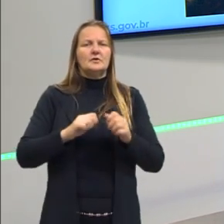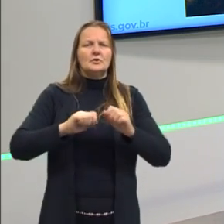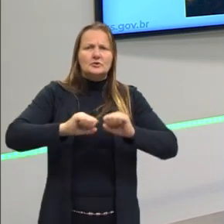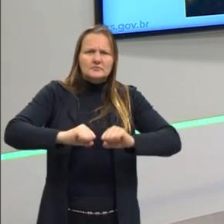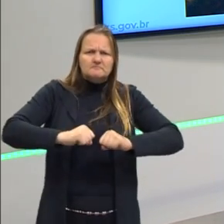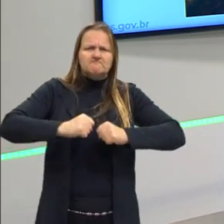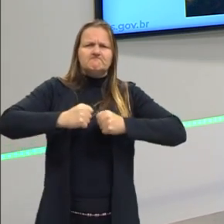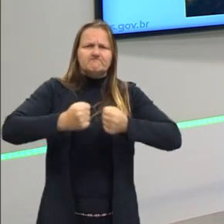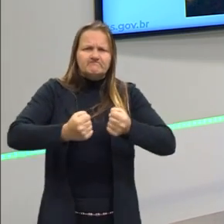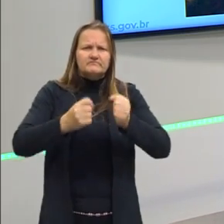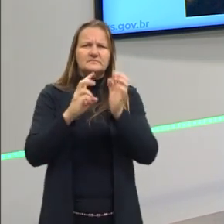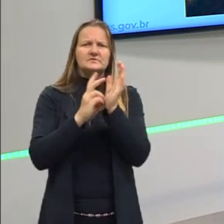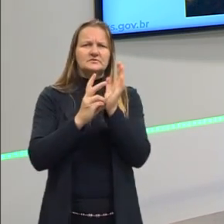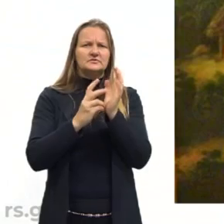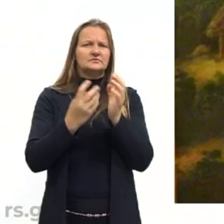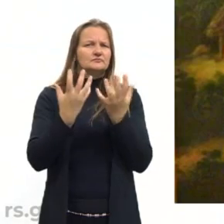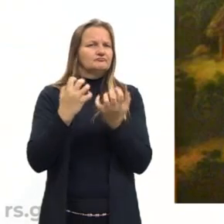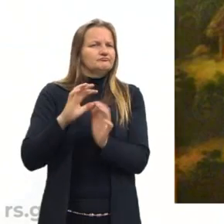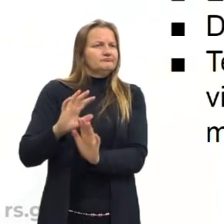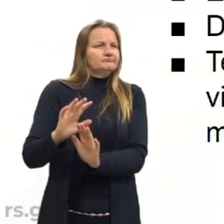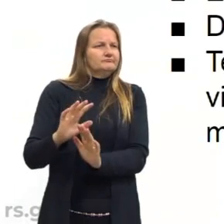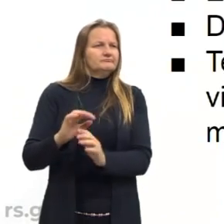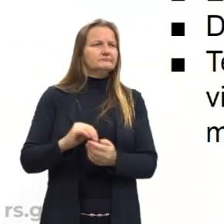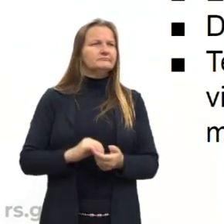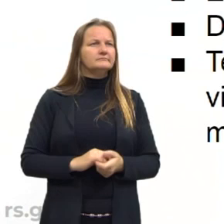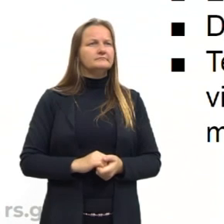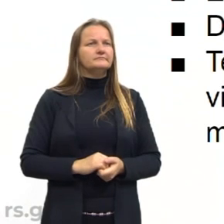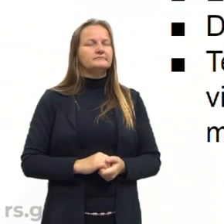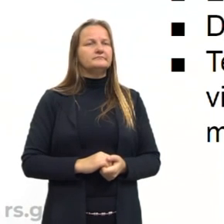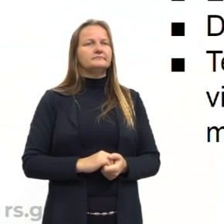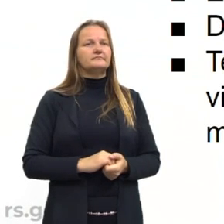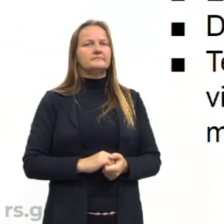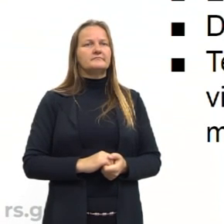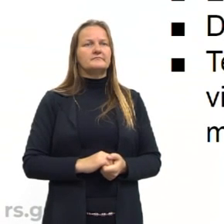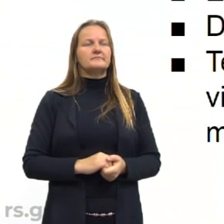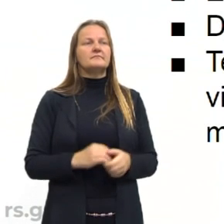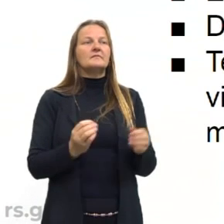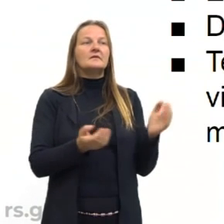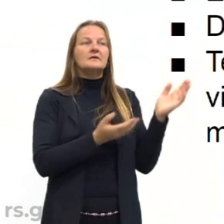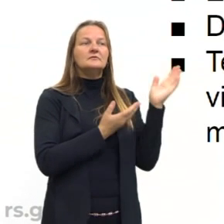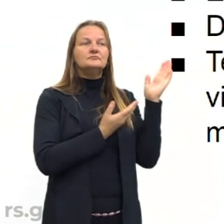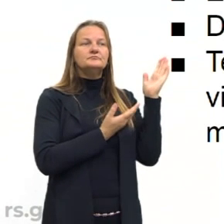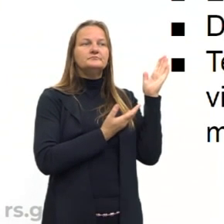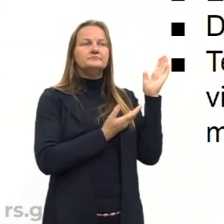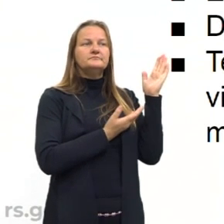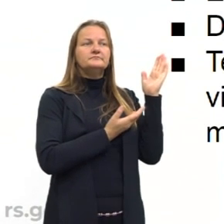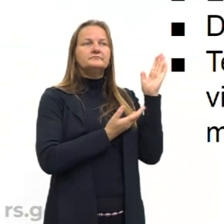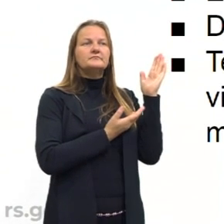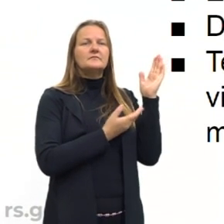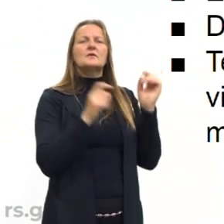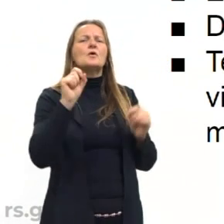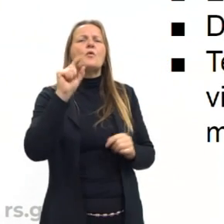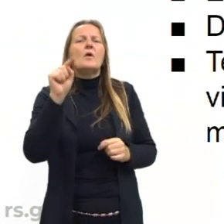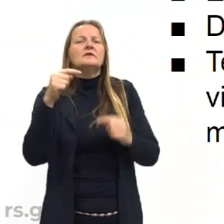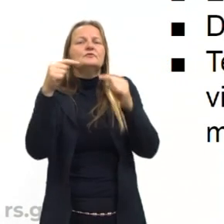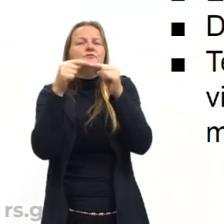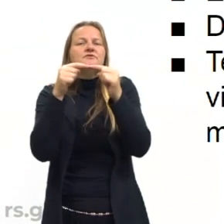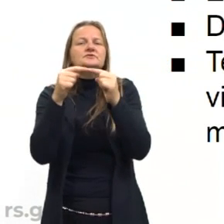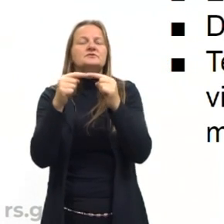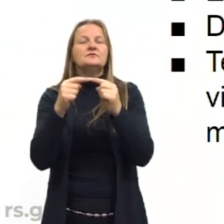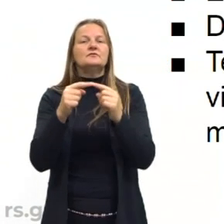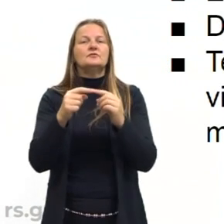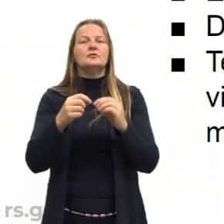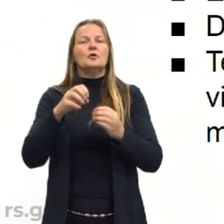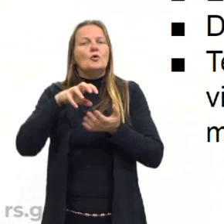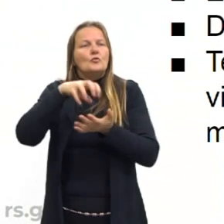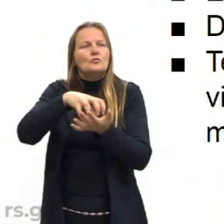essa tentativa de escravização. E aqui a gente vai se perguntar quais eram os objetivos da